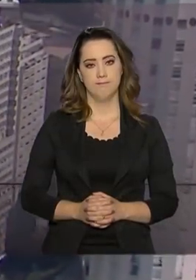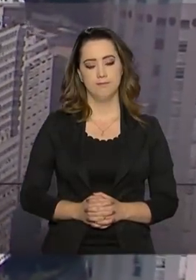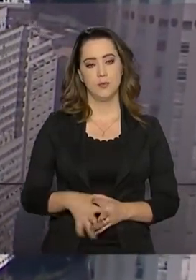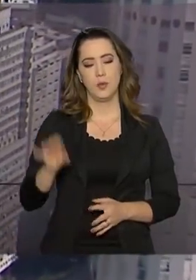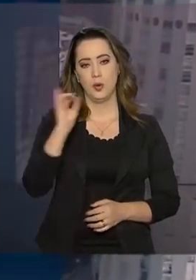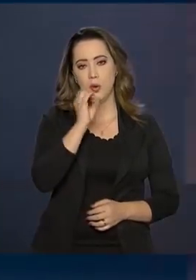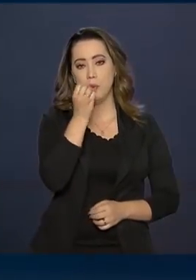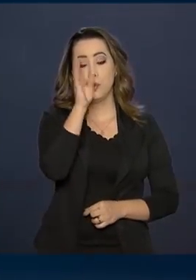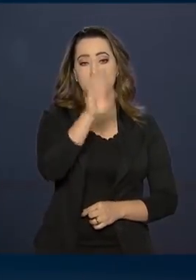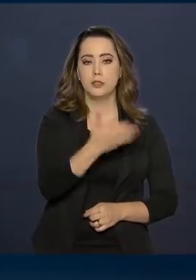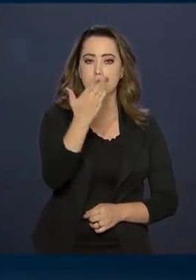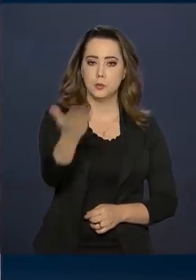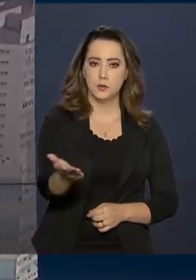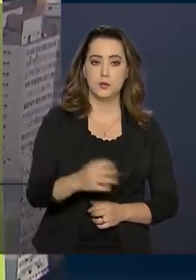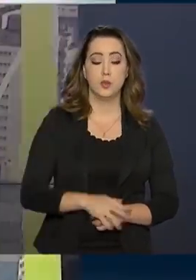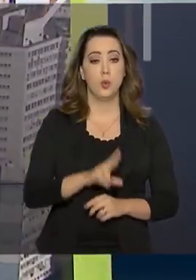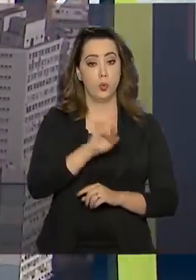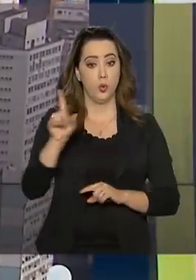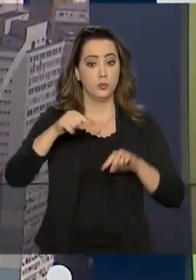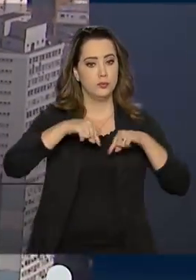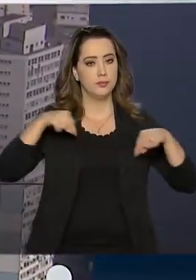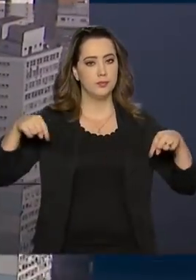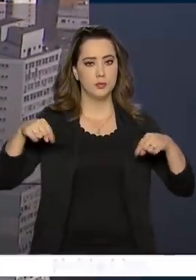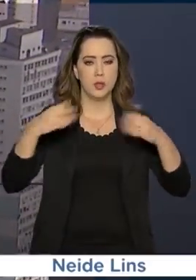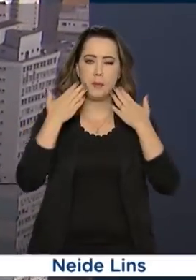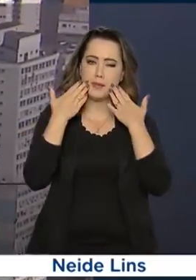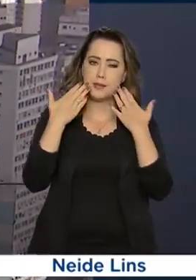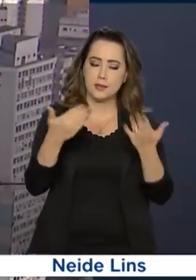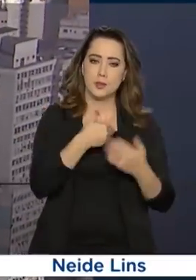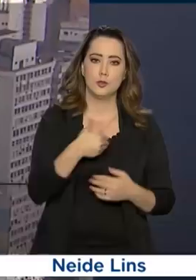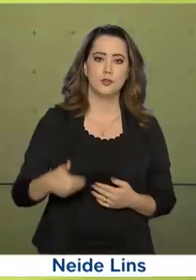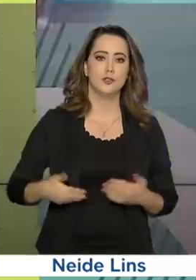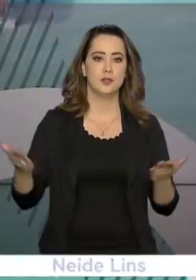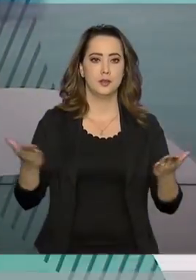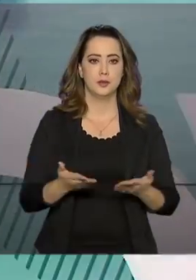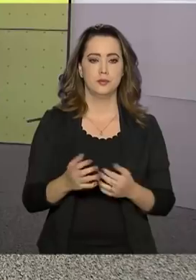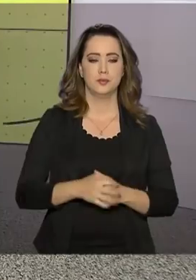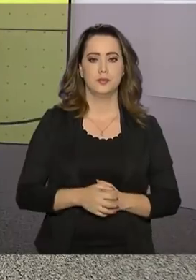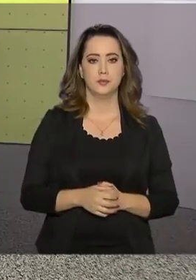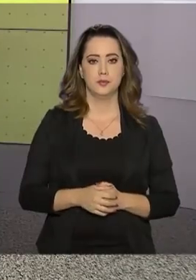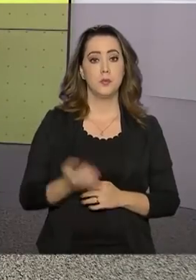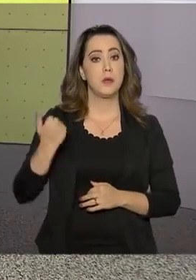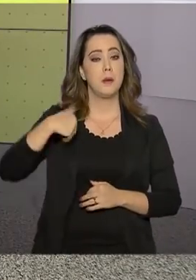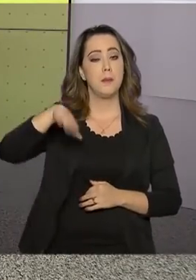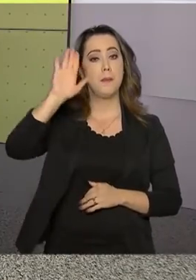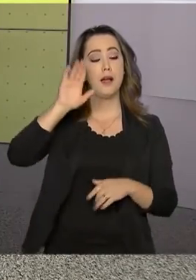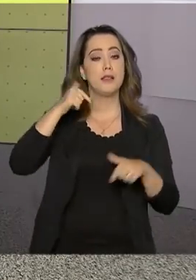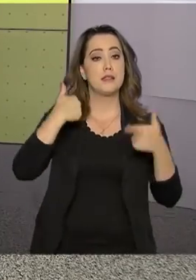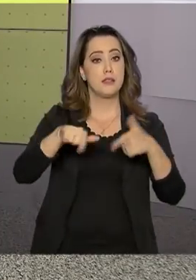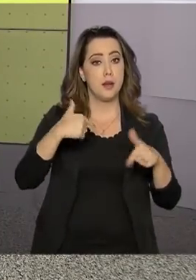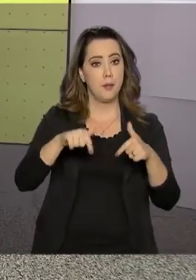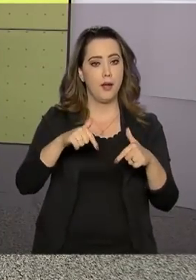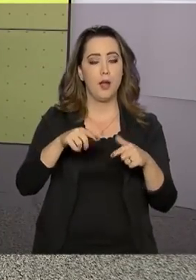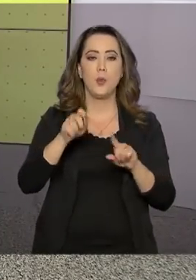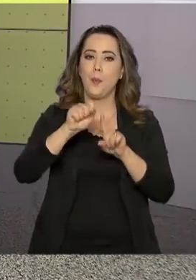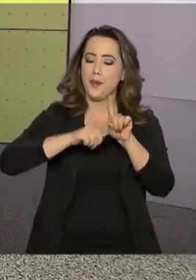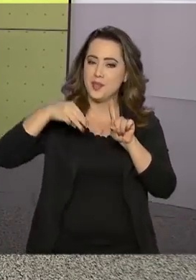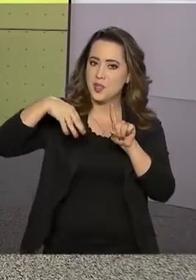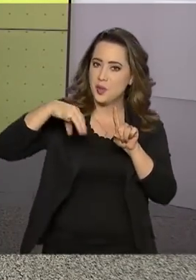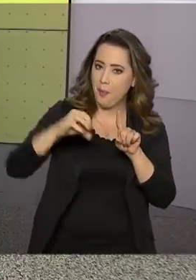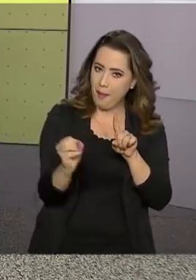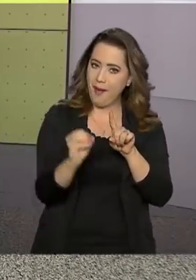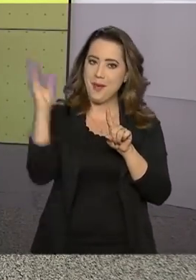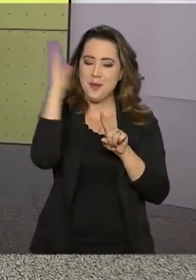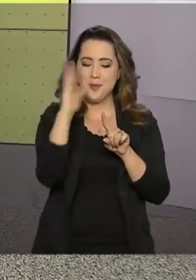Olá, boa tarde para você. Eu sou Roberto Camargo e está no ar o Governo Agora. Mais empregos em maio. O Brasil